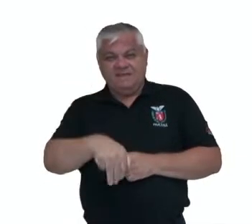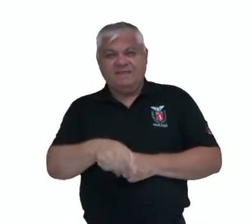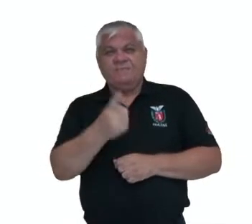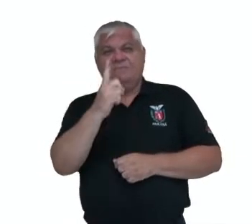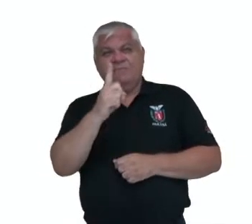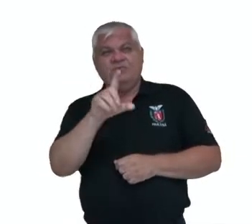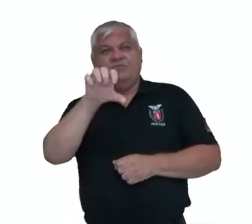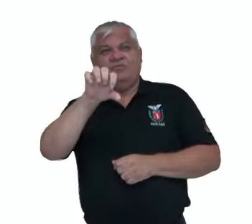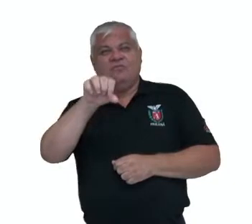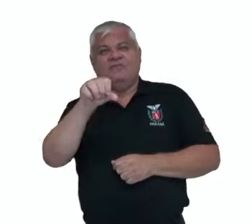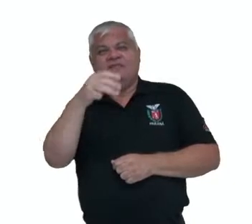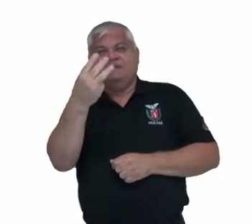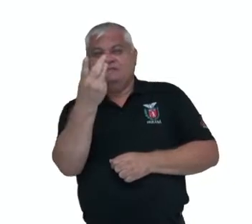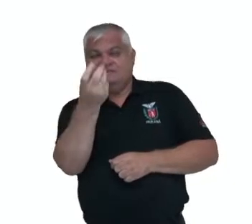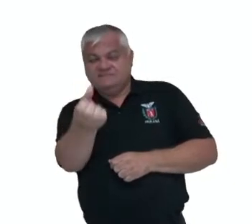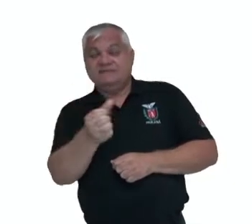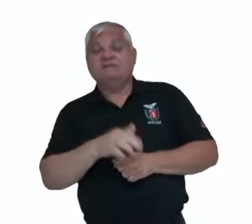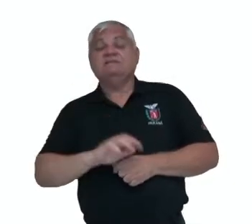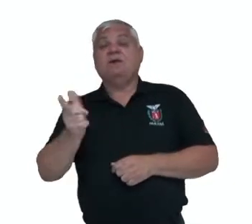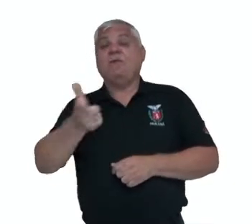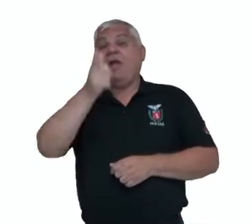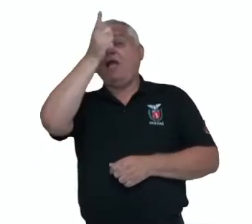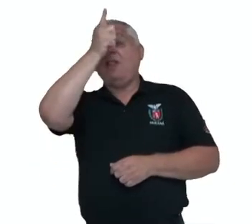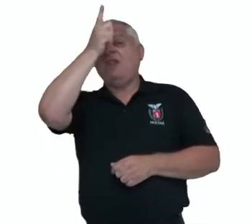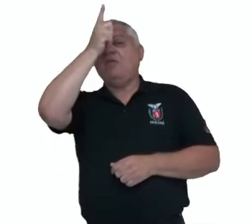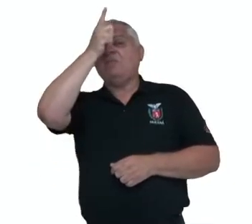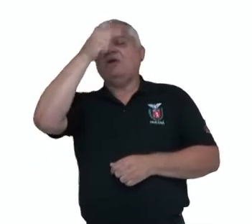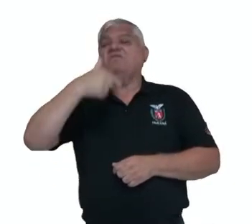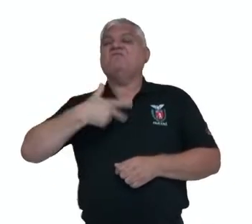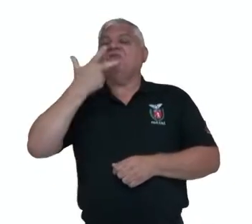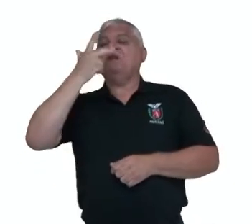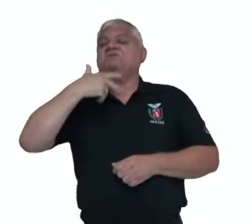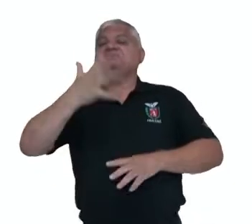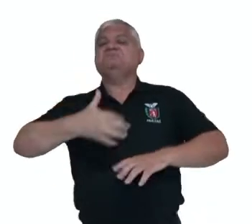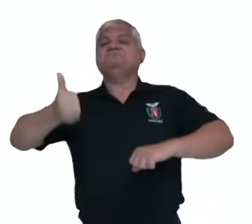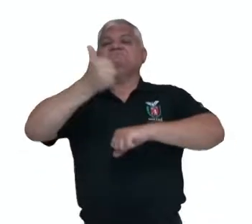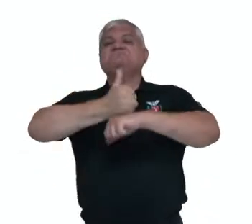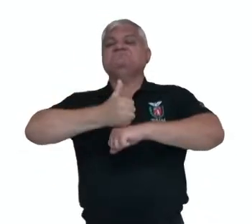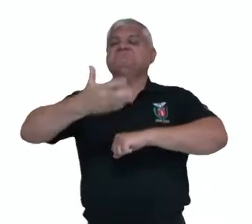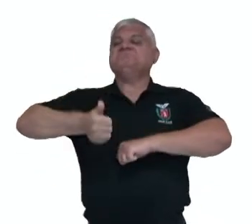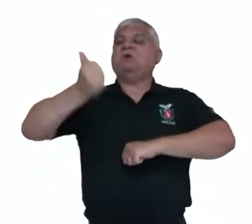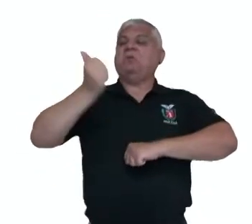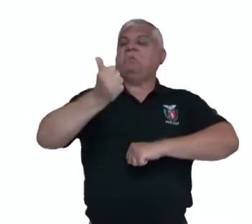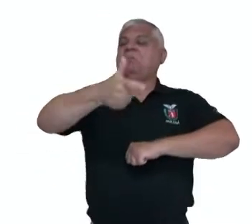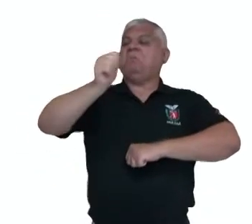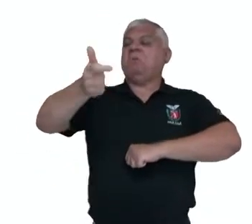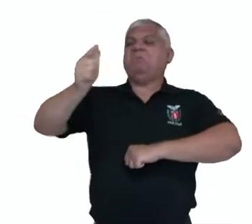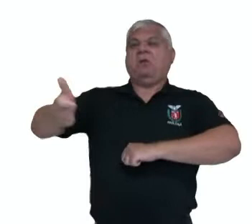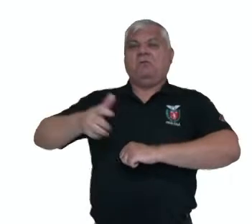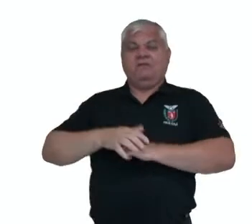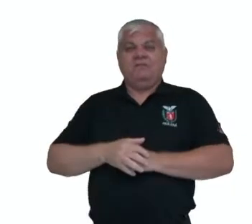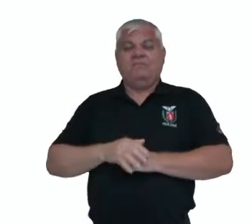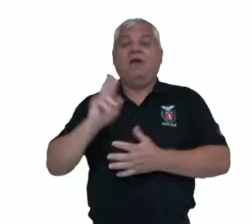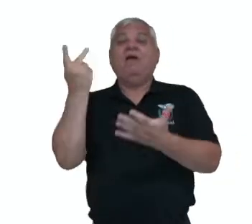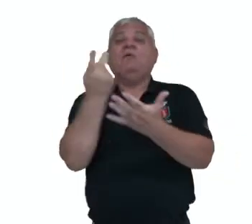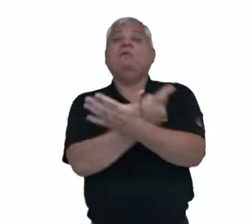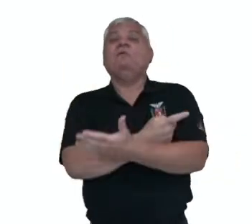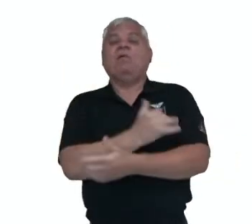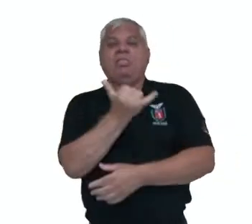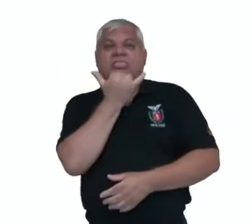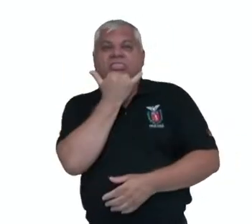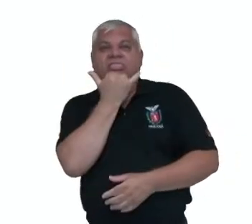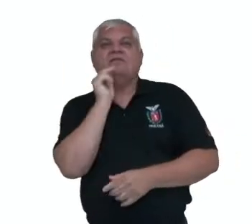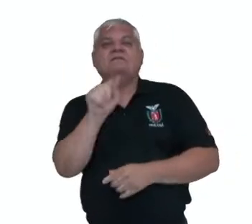nazista. Então, os nazistas queriam fazer o quê? Demonstrar superior da raça ariana sobre o resto do mundo. Mas o que aconteceu? Aconteceu que, em